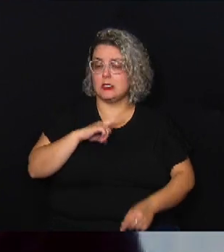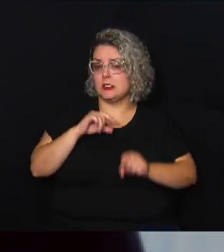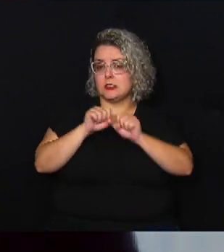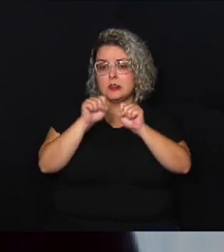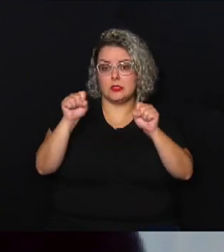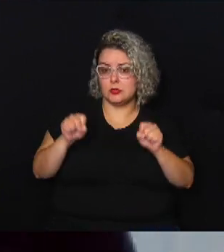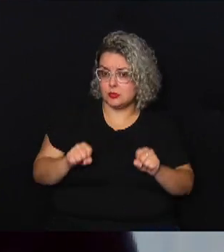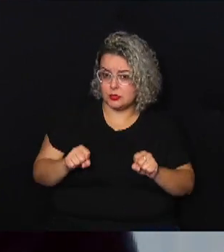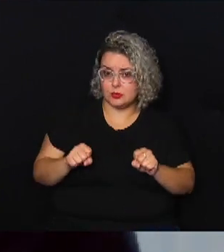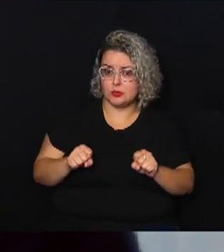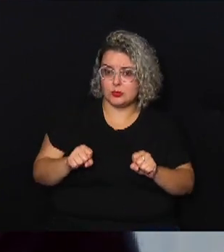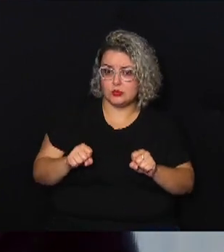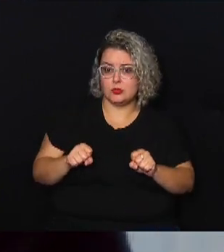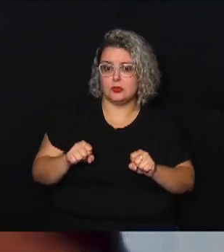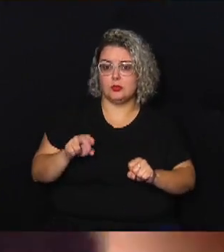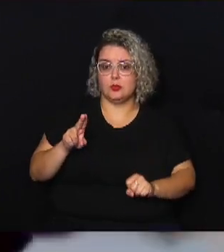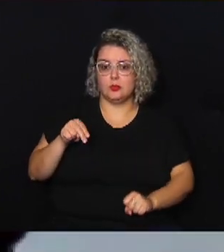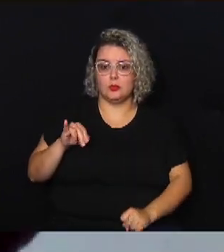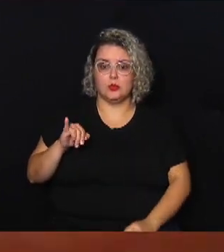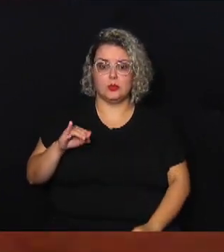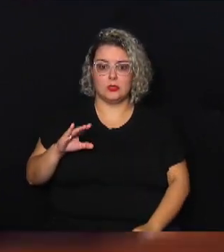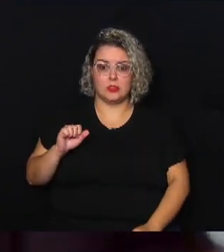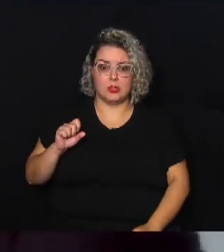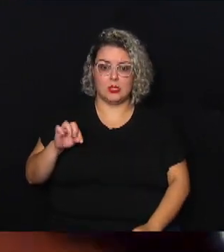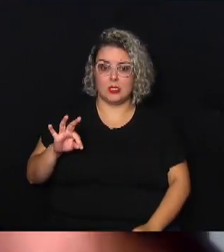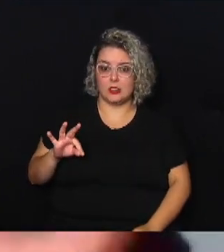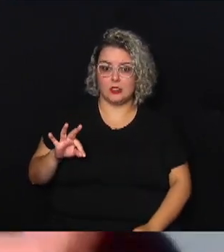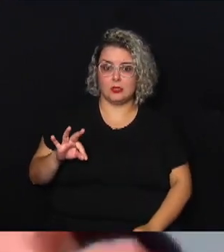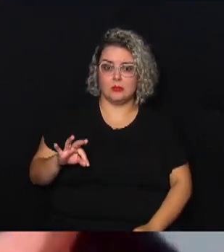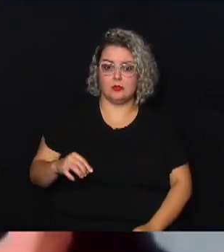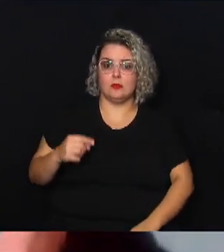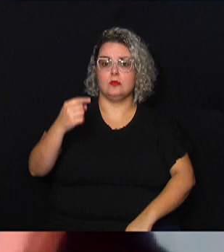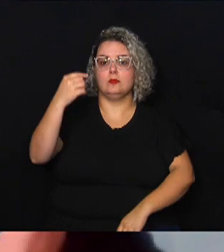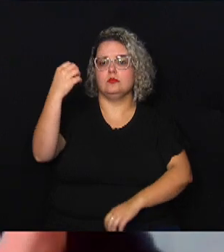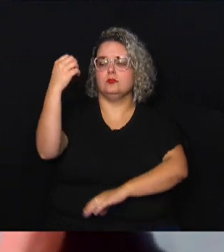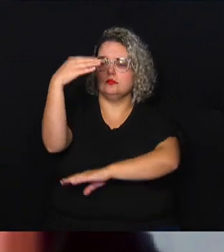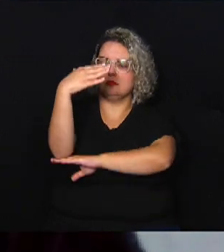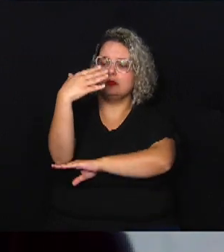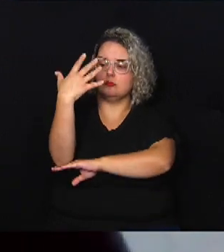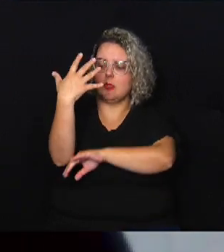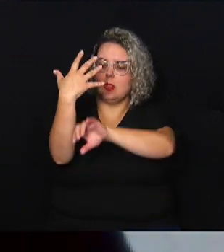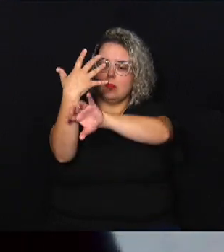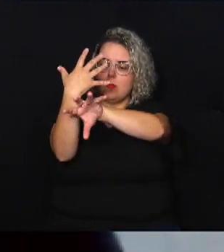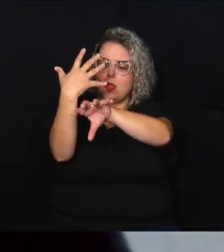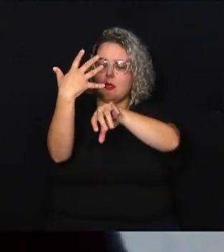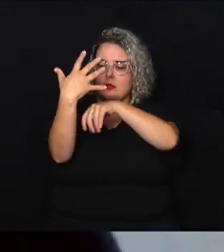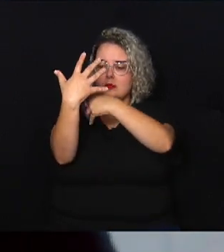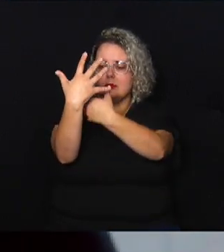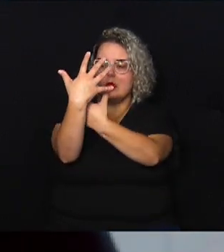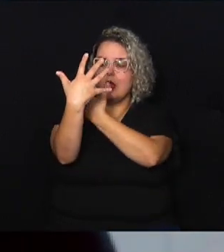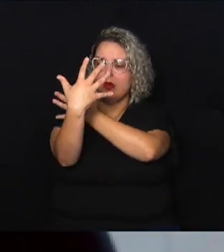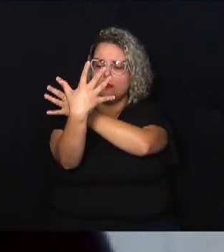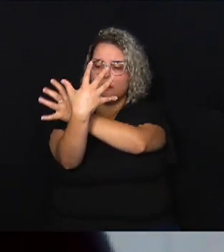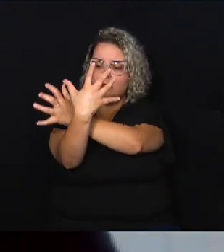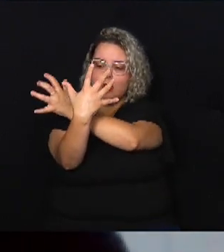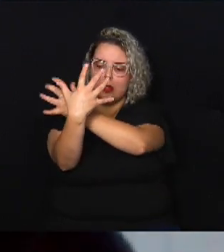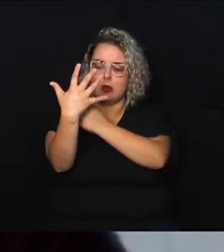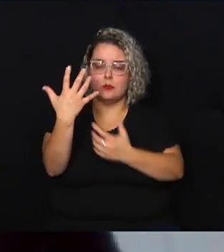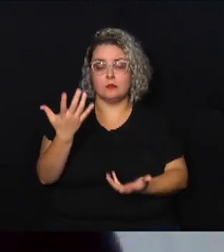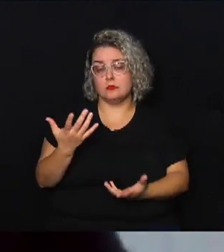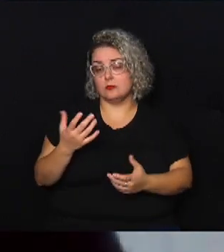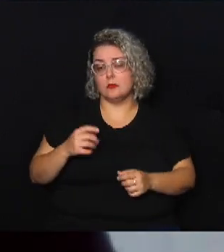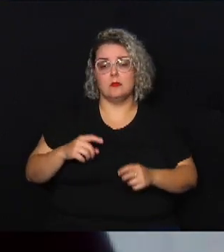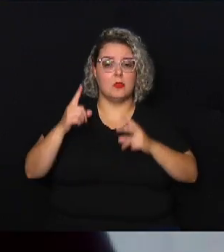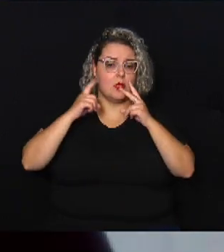unicast que a gente vai chamar de unicast você pode colocar um poste com várias corventas para sinalizar uma determinada área poderia